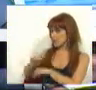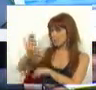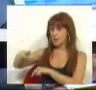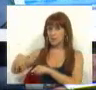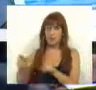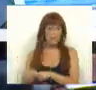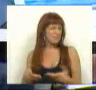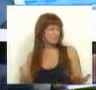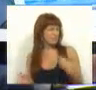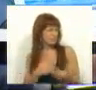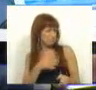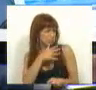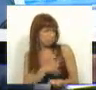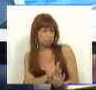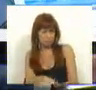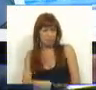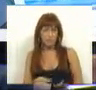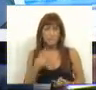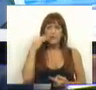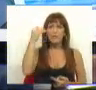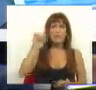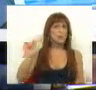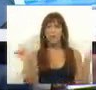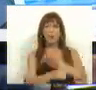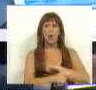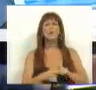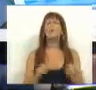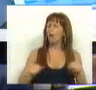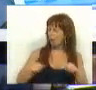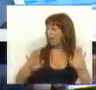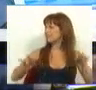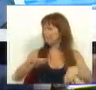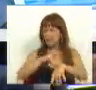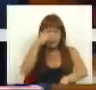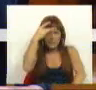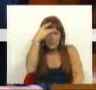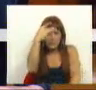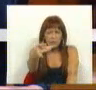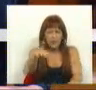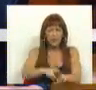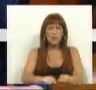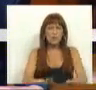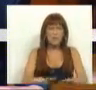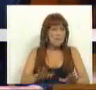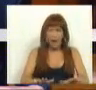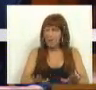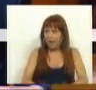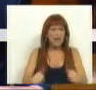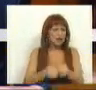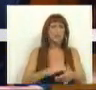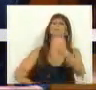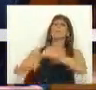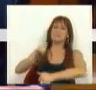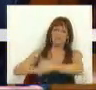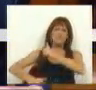Ciência não tem nada a dizer sobre o futuro e, pelo contrário, partilha-se a doentia tentação de parar tudo e de andar